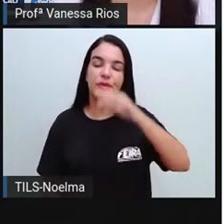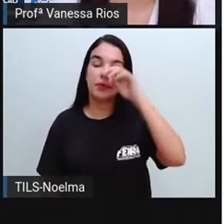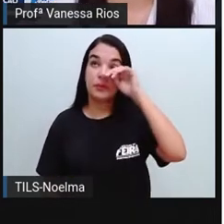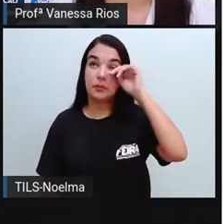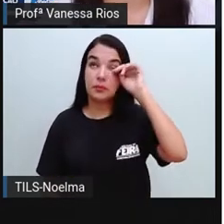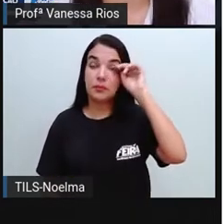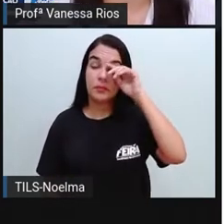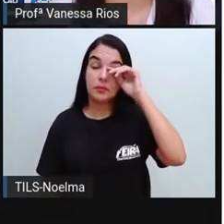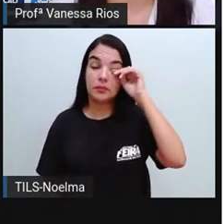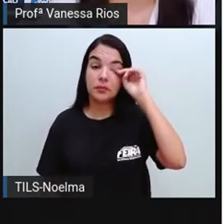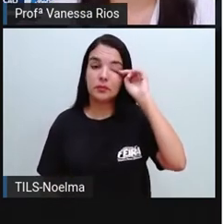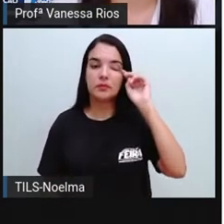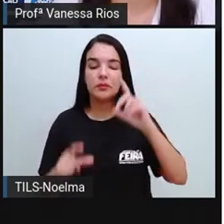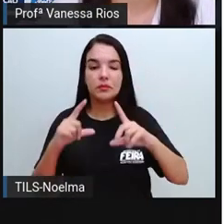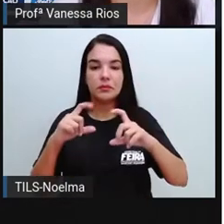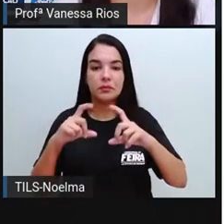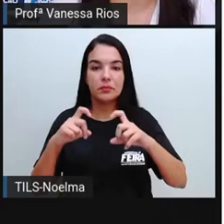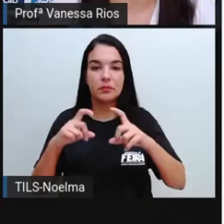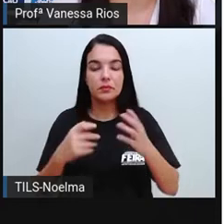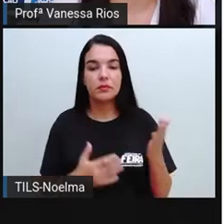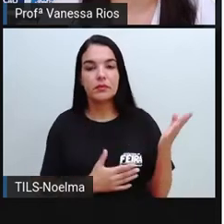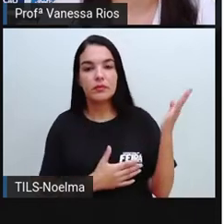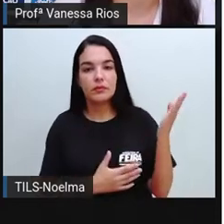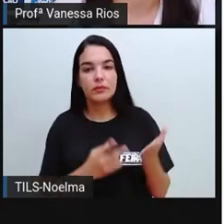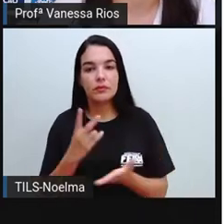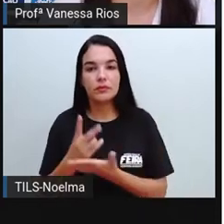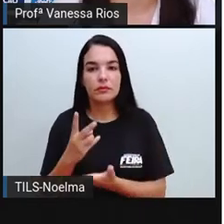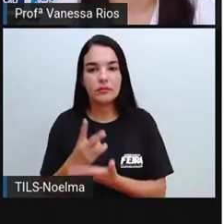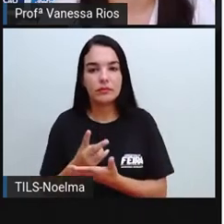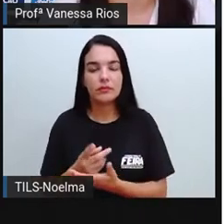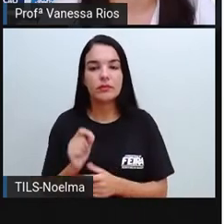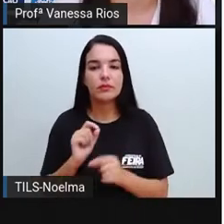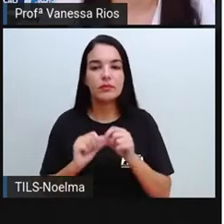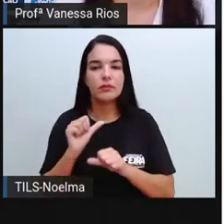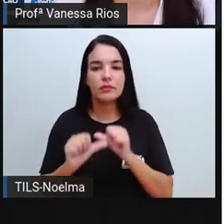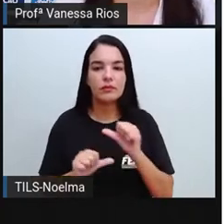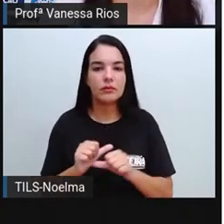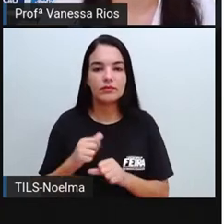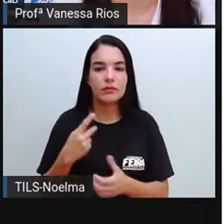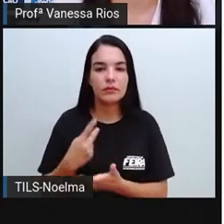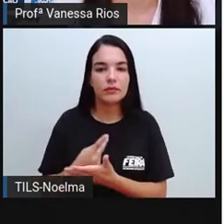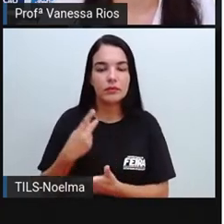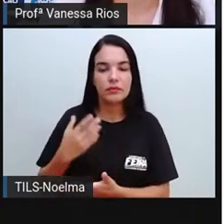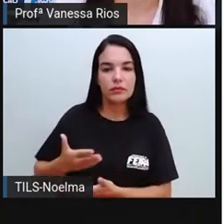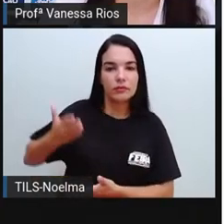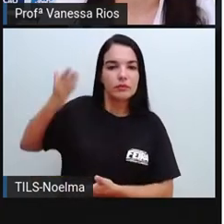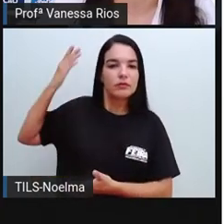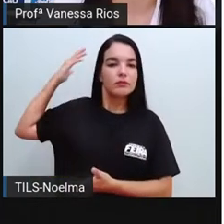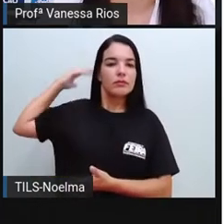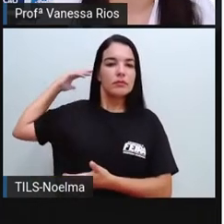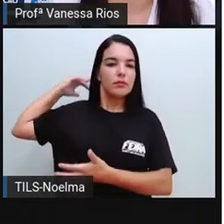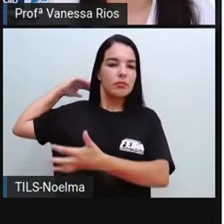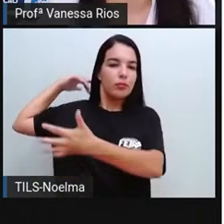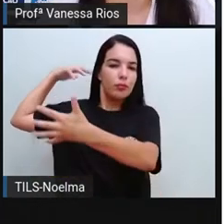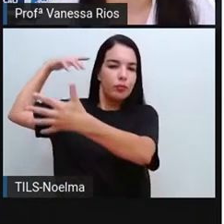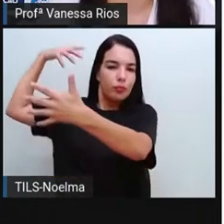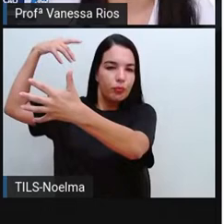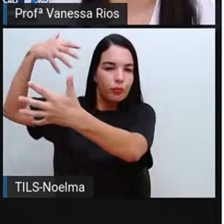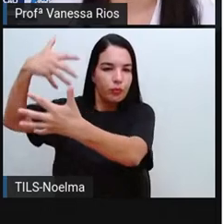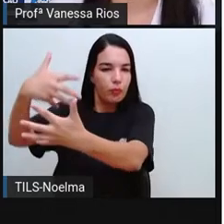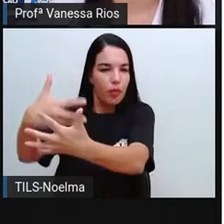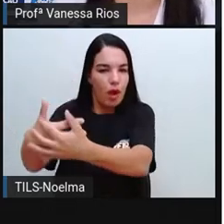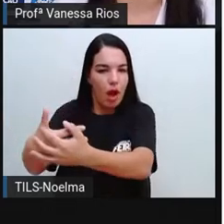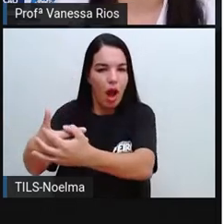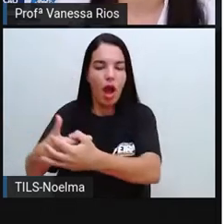justamente, né? As alterações, as mudanças que aconteceram em relação à ação da agricultura,